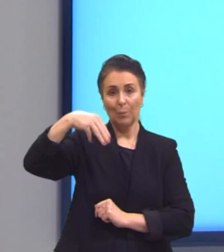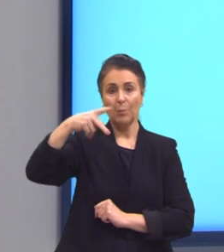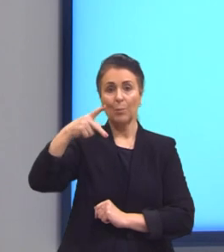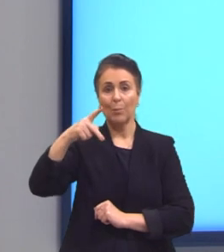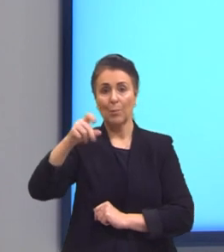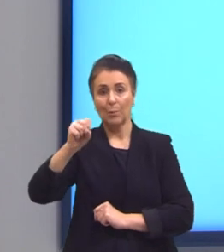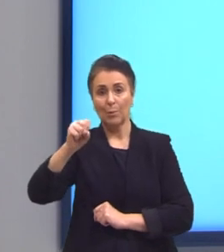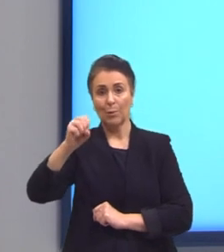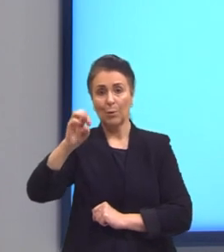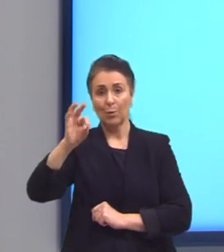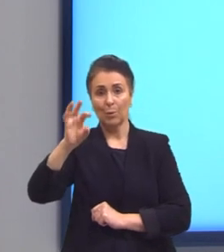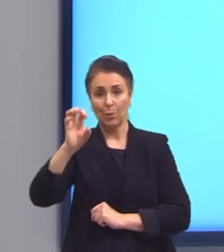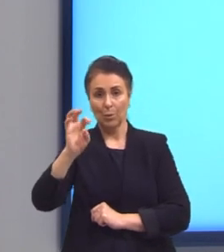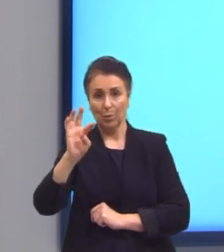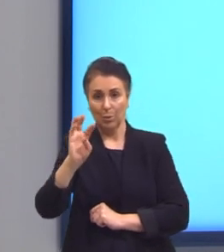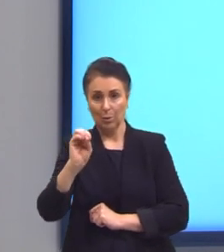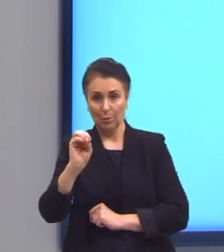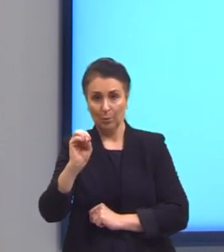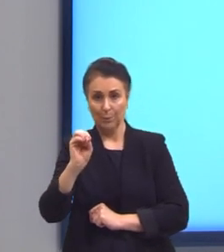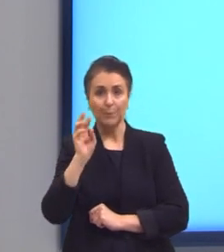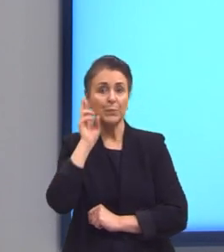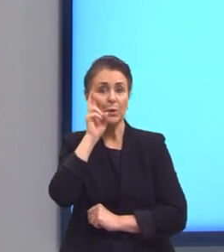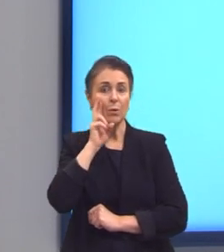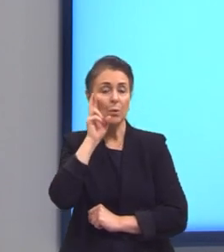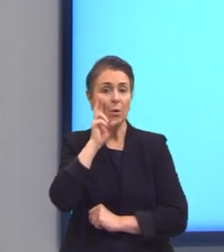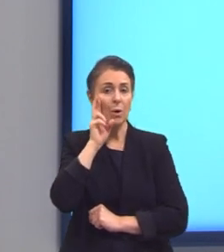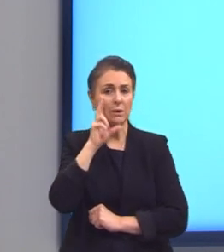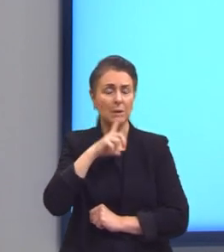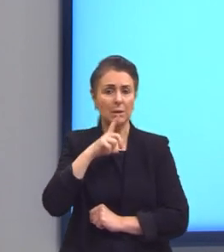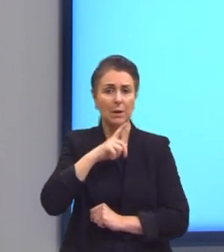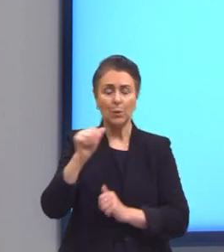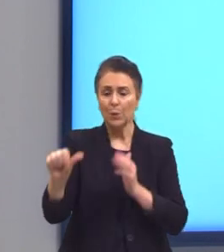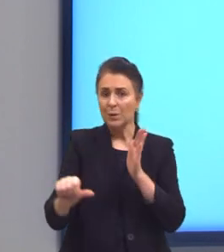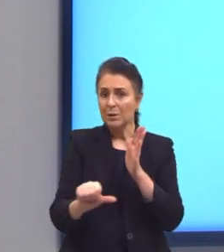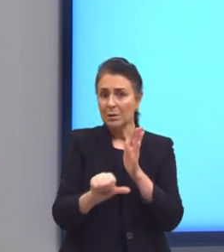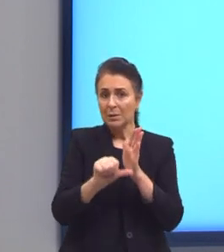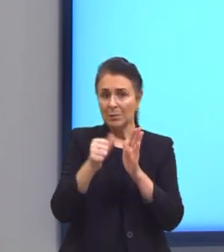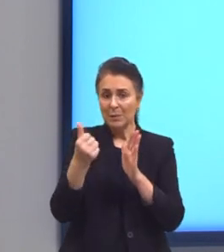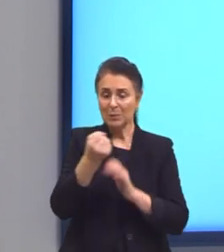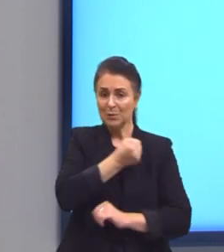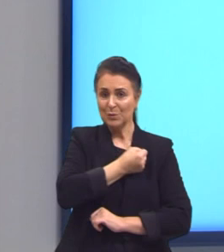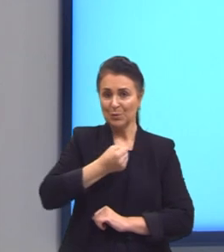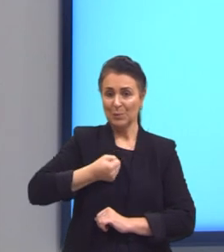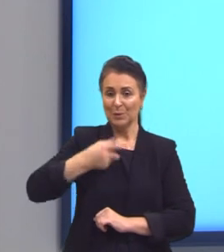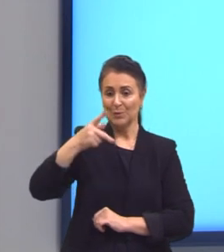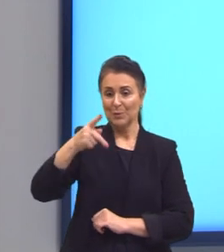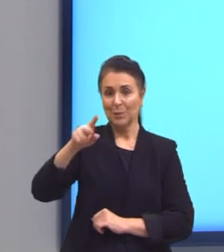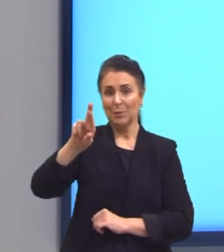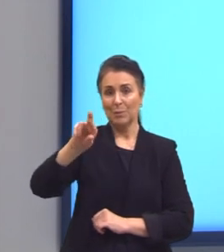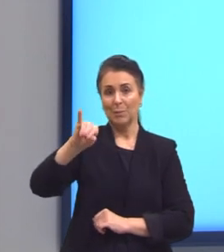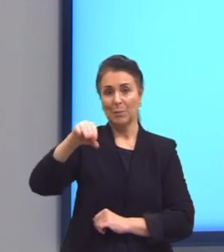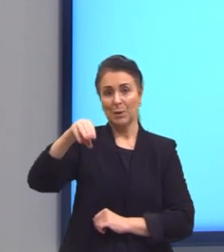Em rosa, então, ali deixei para vocês os primeiros ali, números primos.